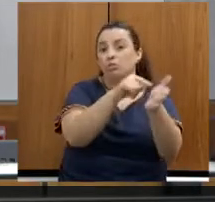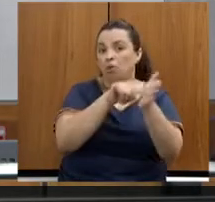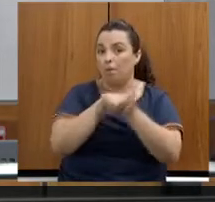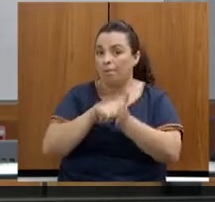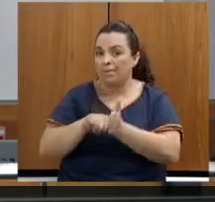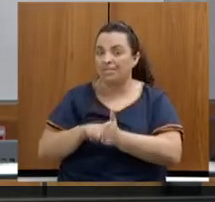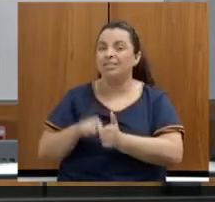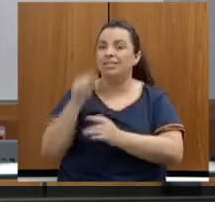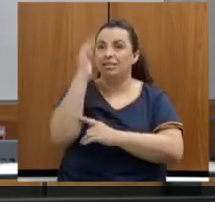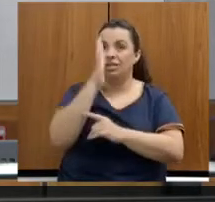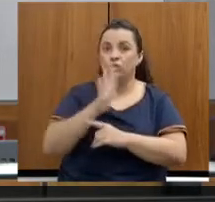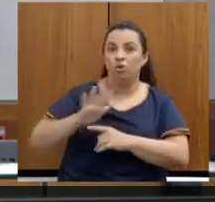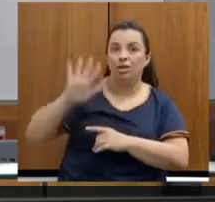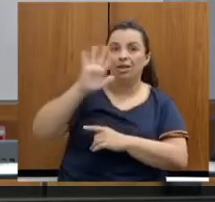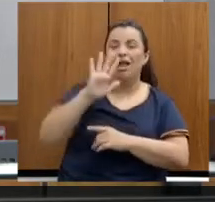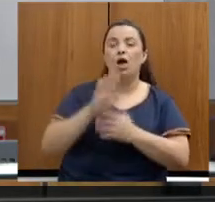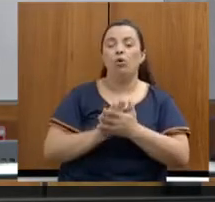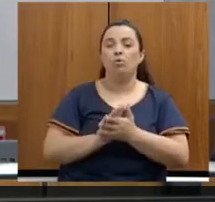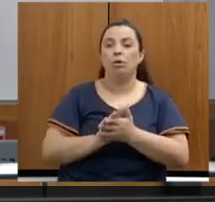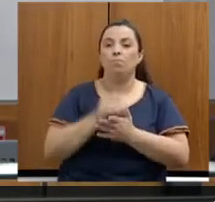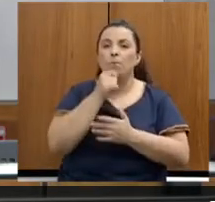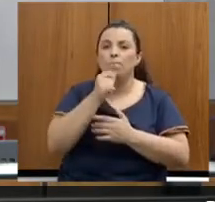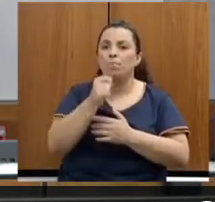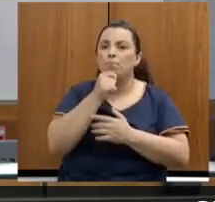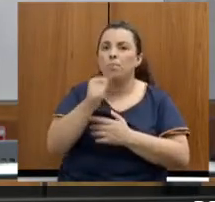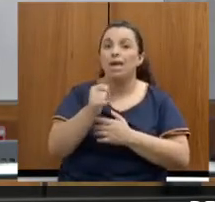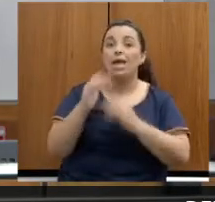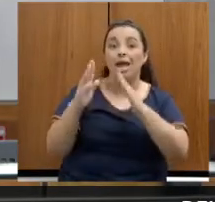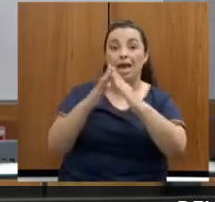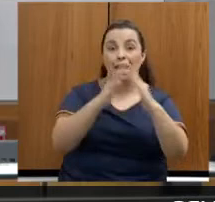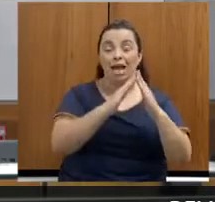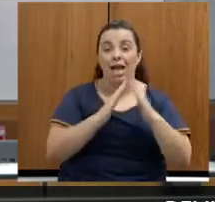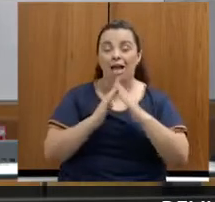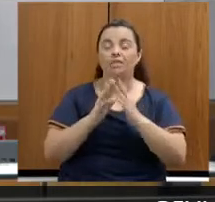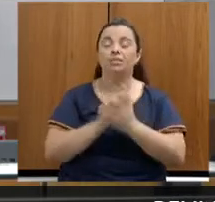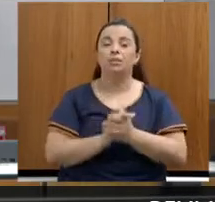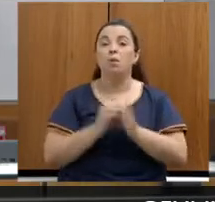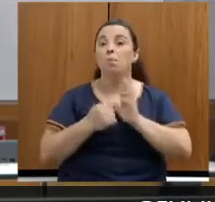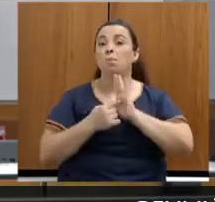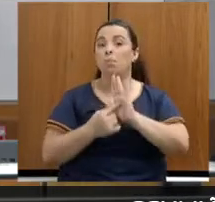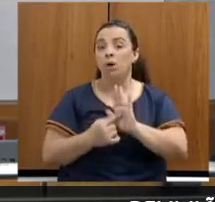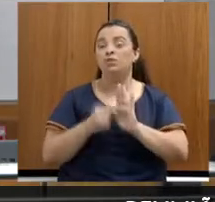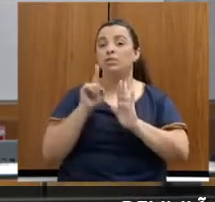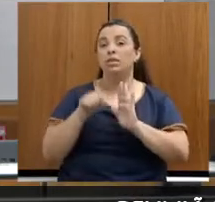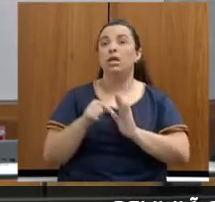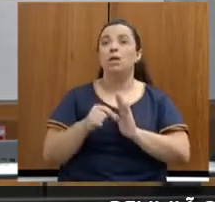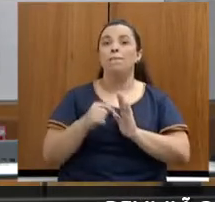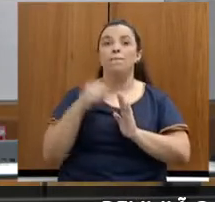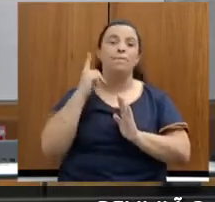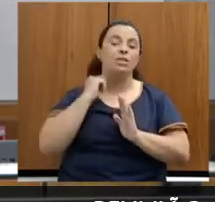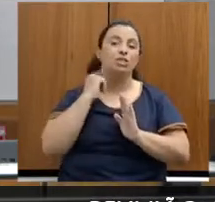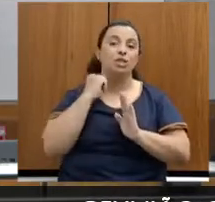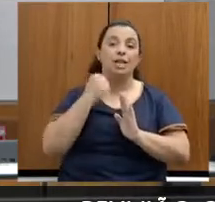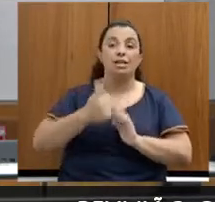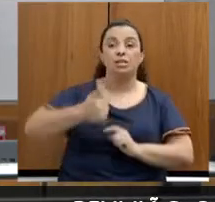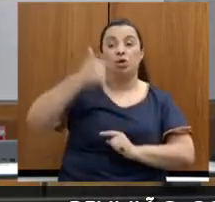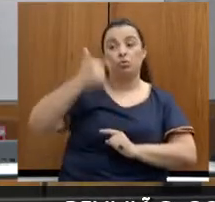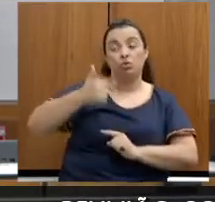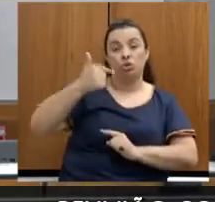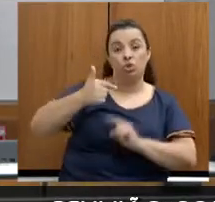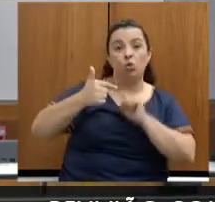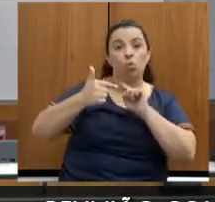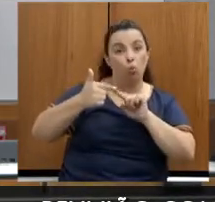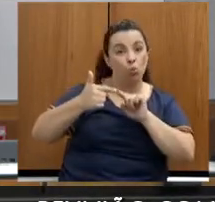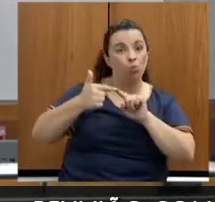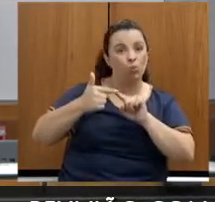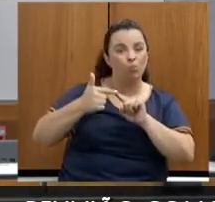por amostra de domicílios contínua, indica que o Estado de Minas Gerais é o segundo do Brasil com maior déficit